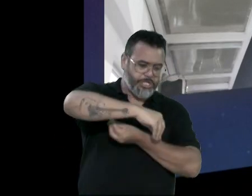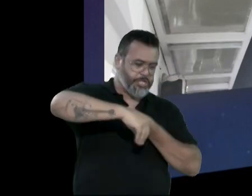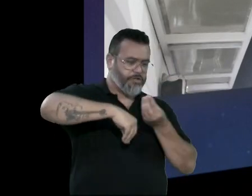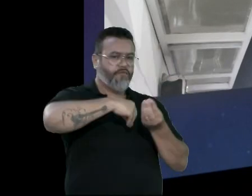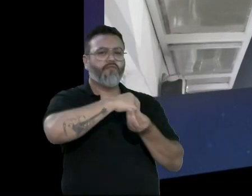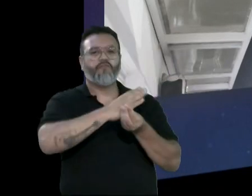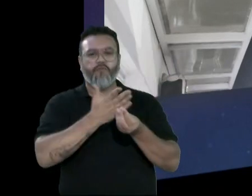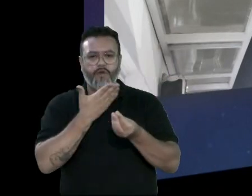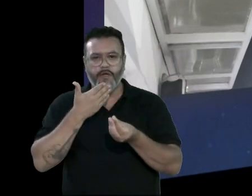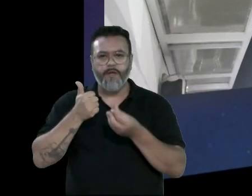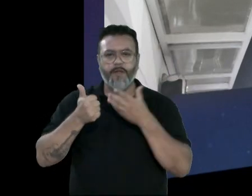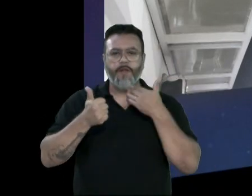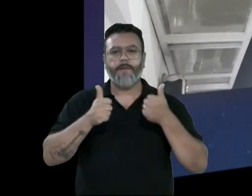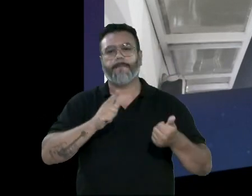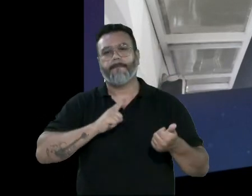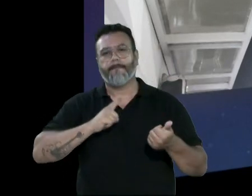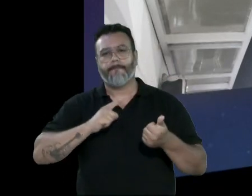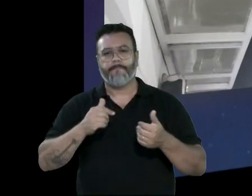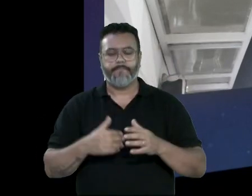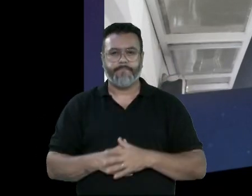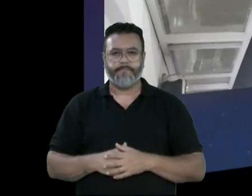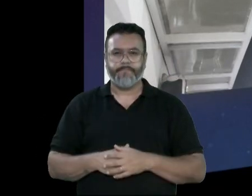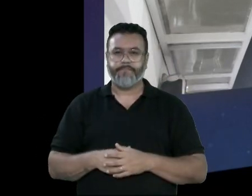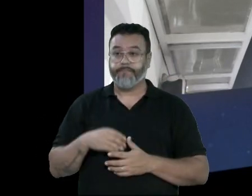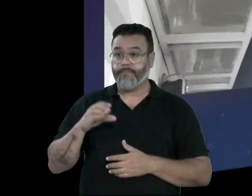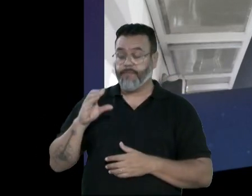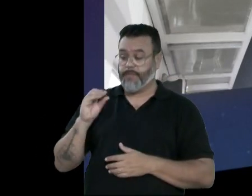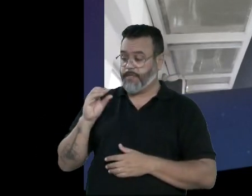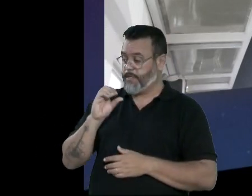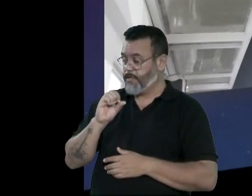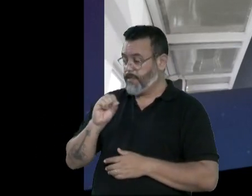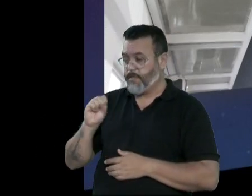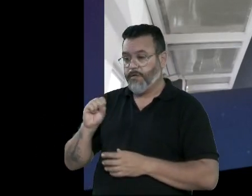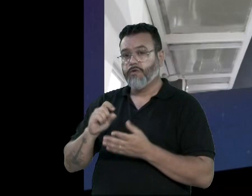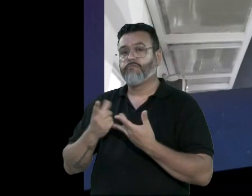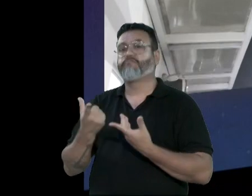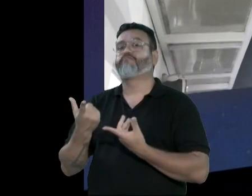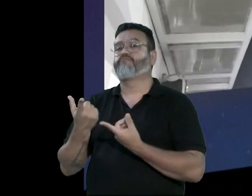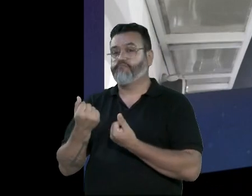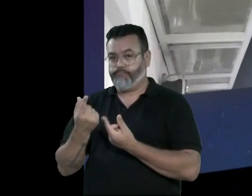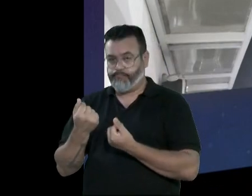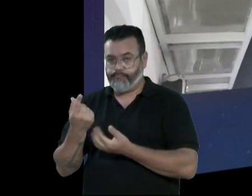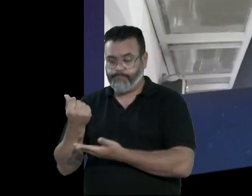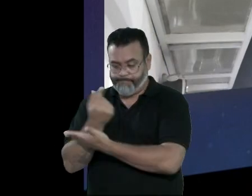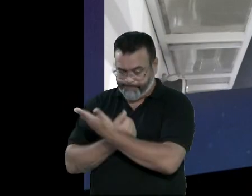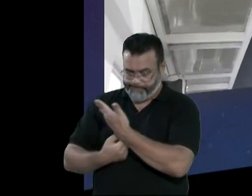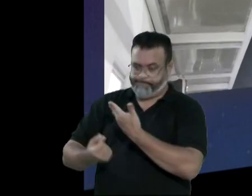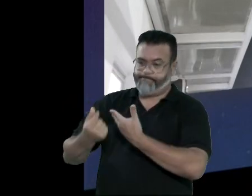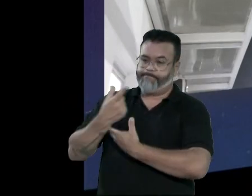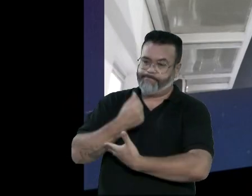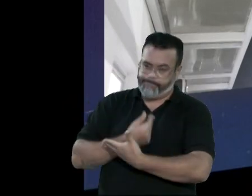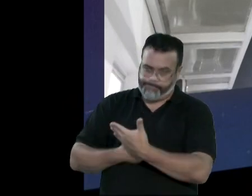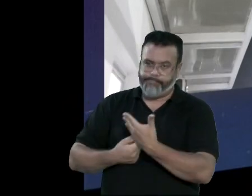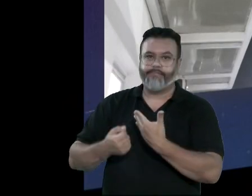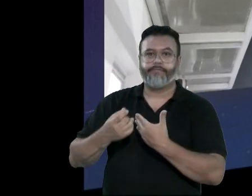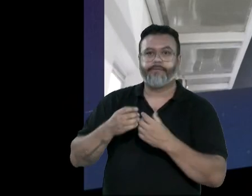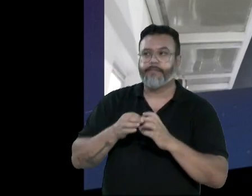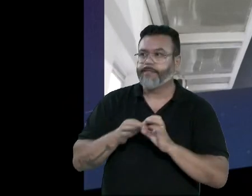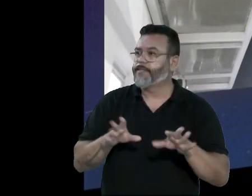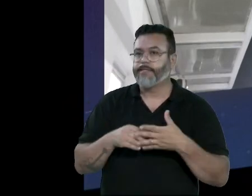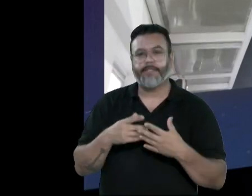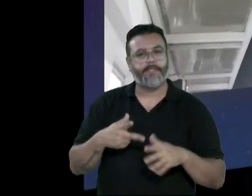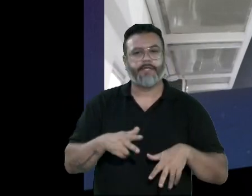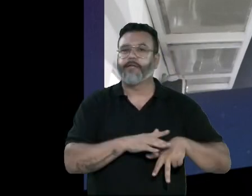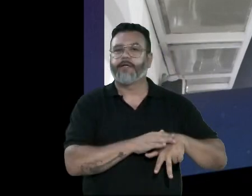não podemos, né, é uma OS que recebe muito recurso, deixar o paciente lá,